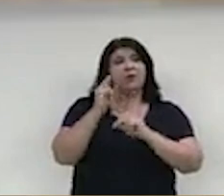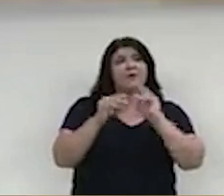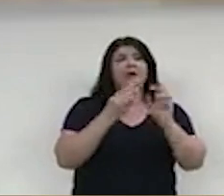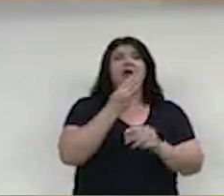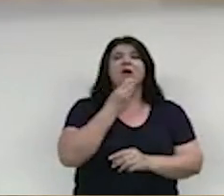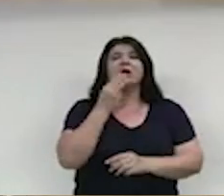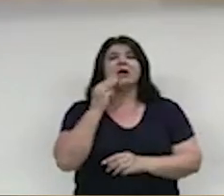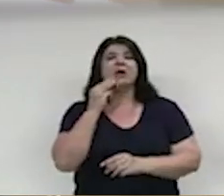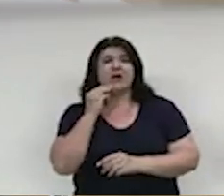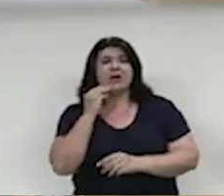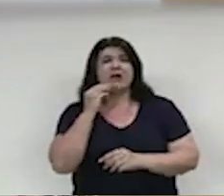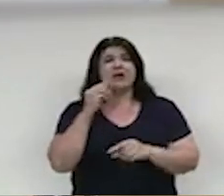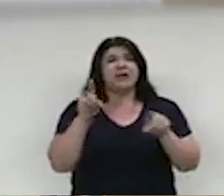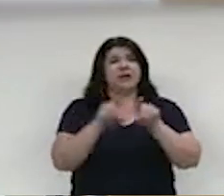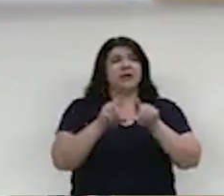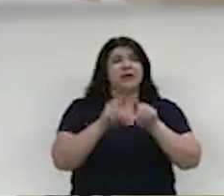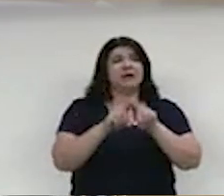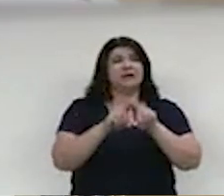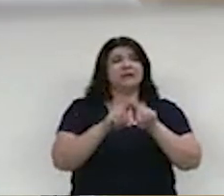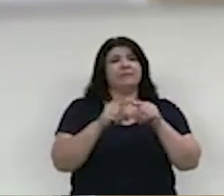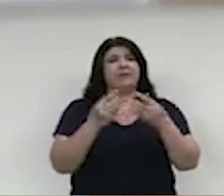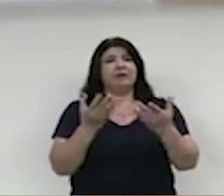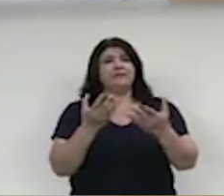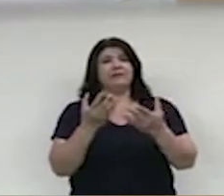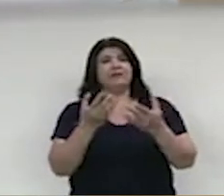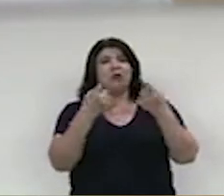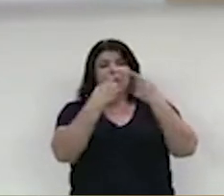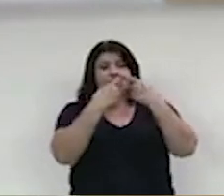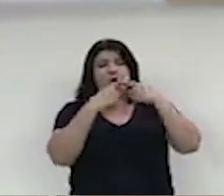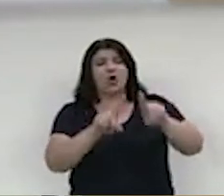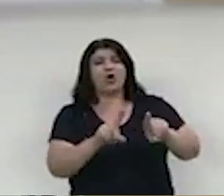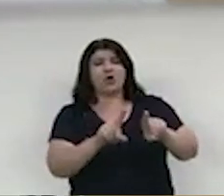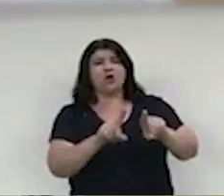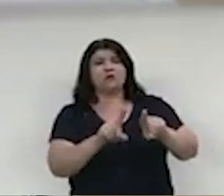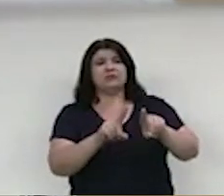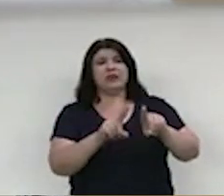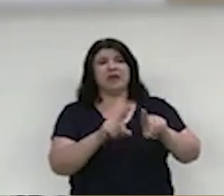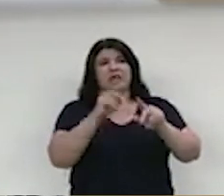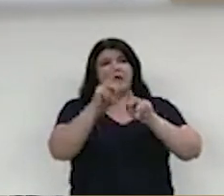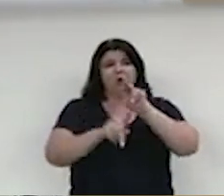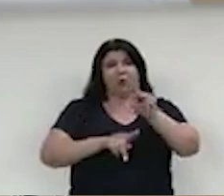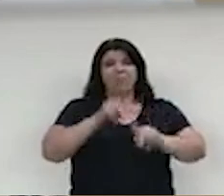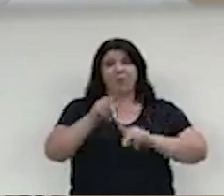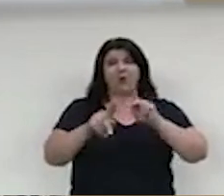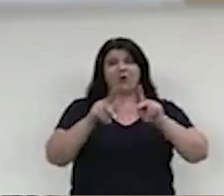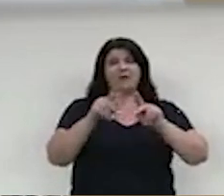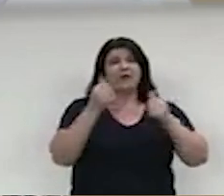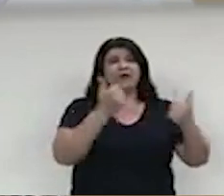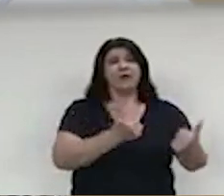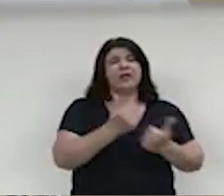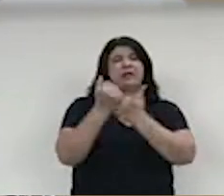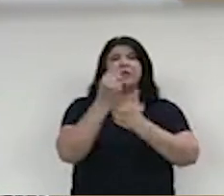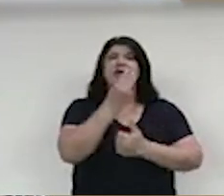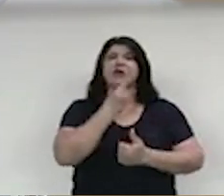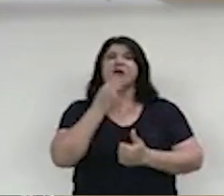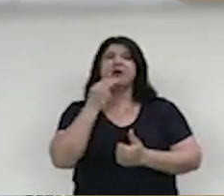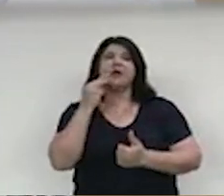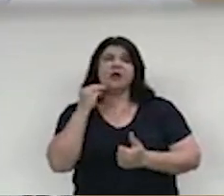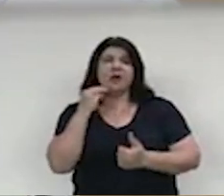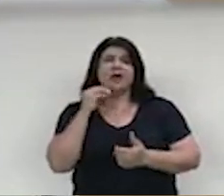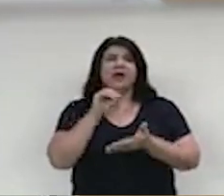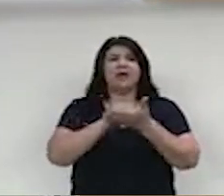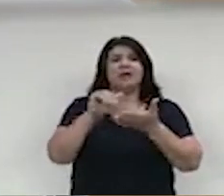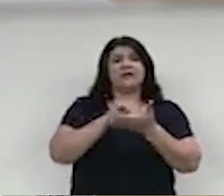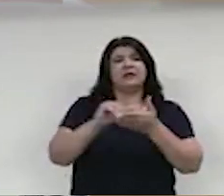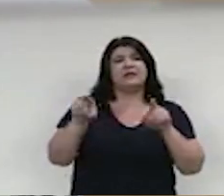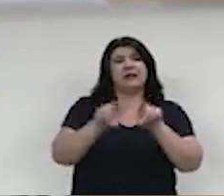impessoalidade e moralidade administrativas cometidos pelo ex-prefeito Alberto Mourão e a secretária de promoção social da época